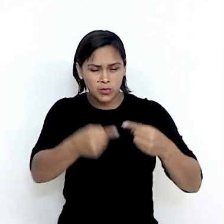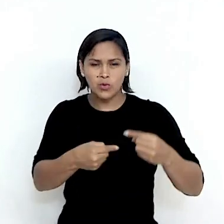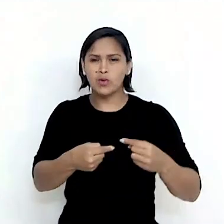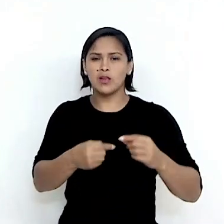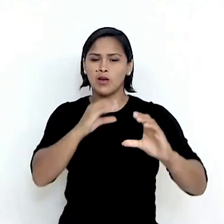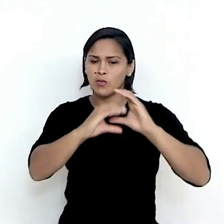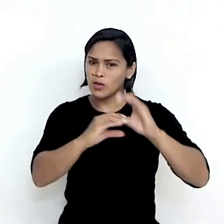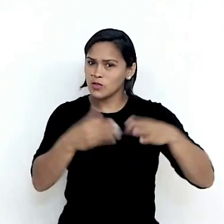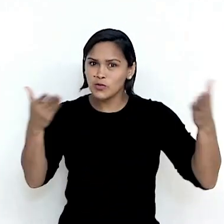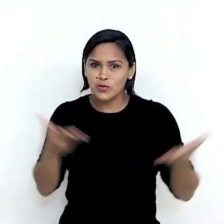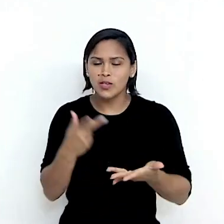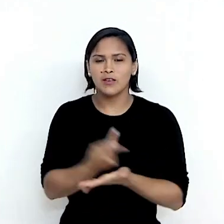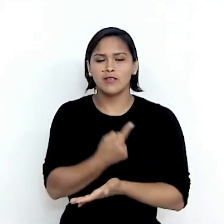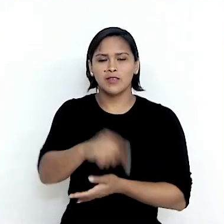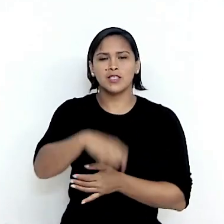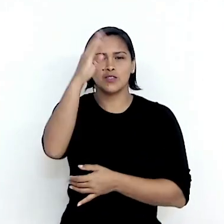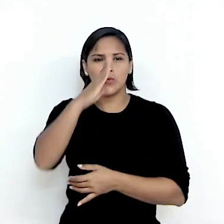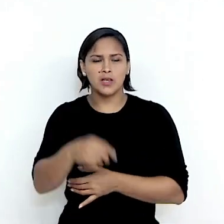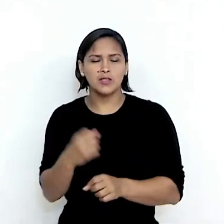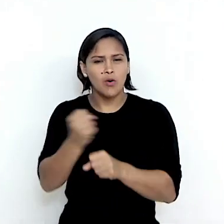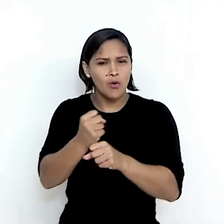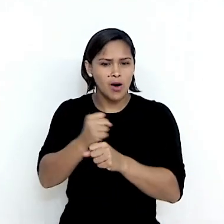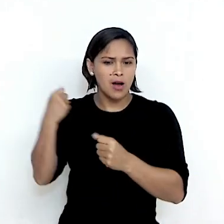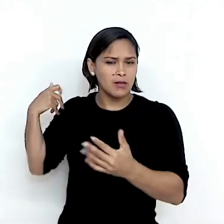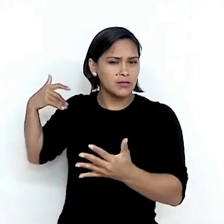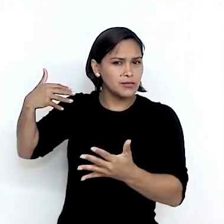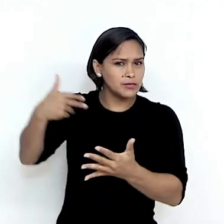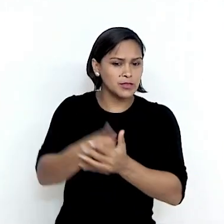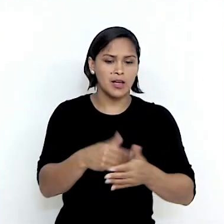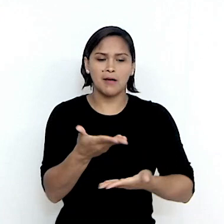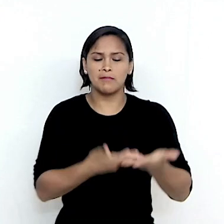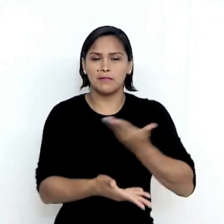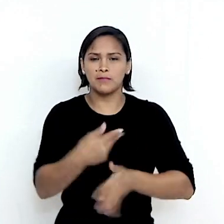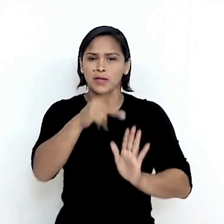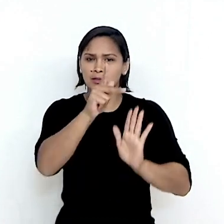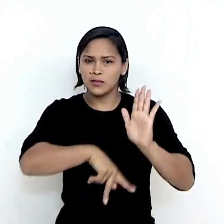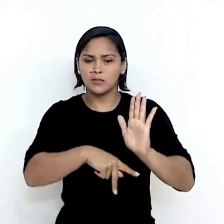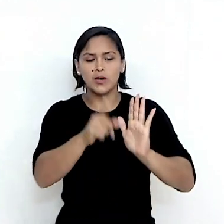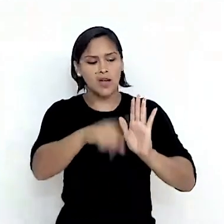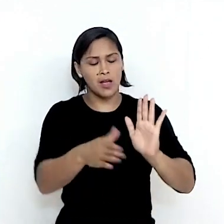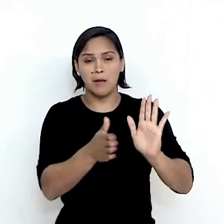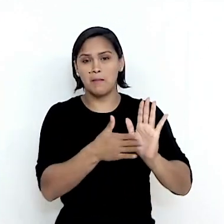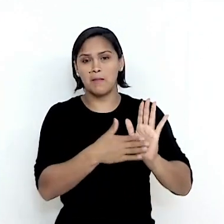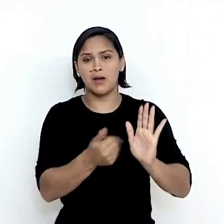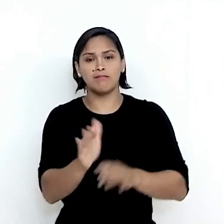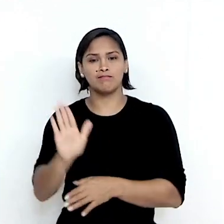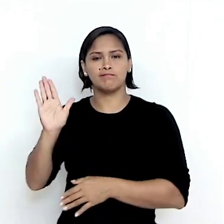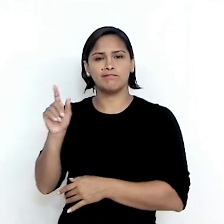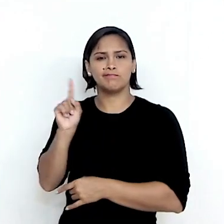telecomunicações já adotadas pelo Brasil nos últimos anos a participação nesse projeto que promete, então,